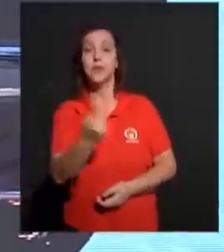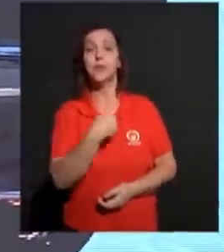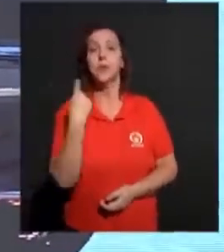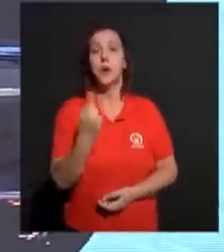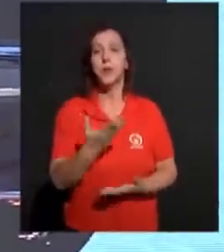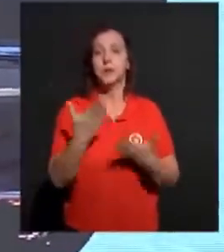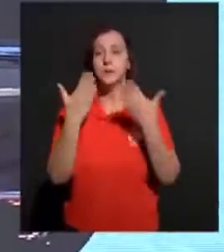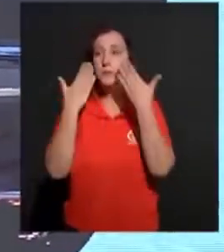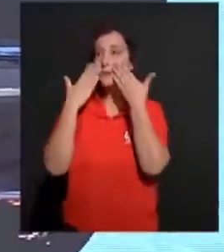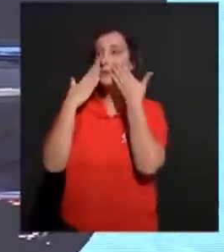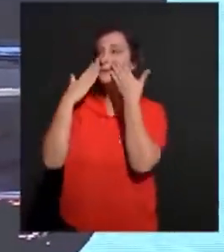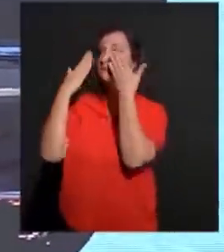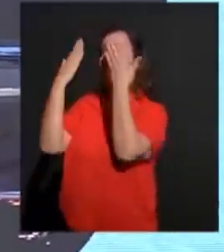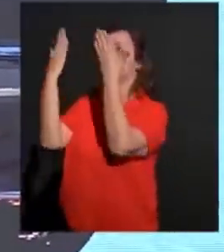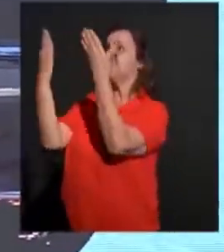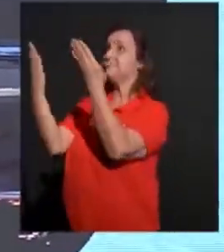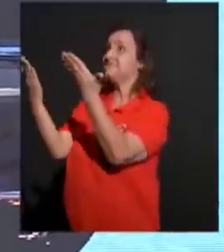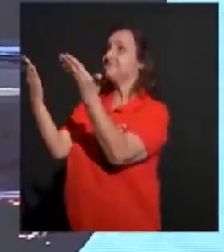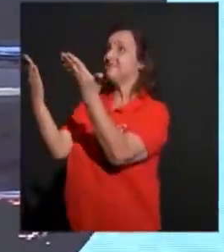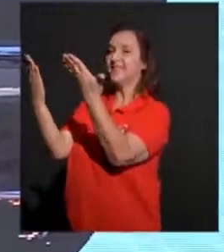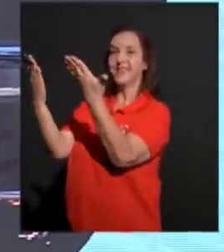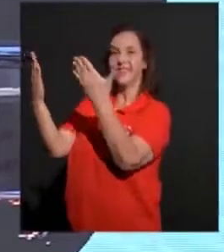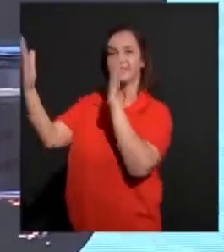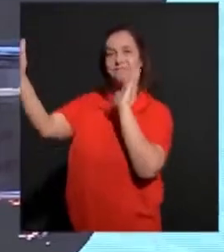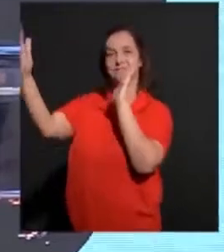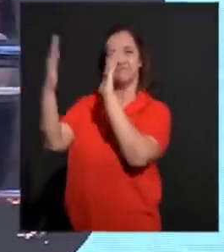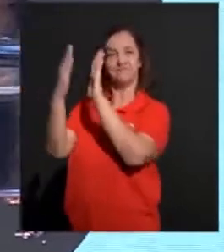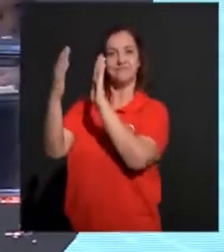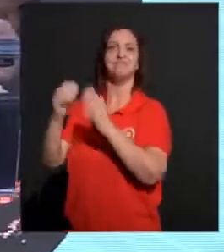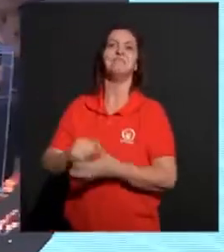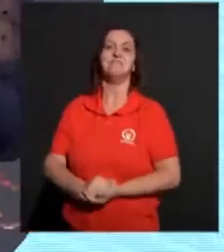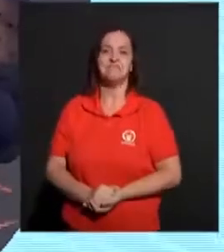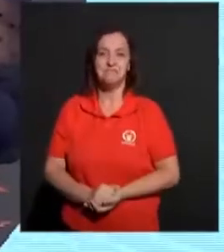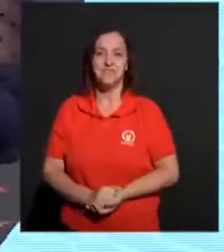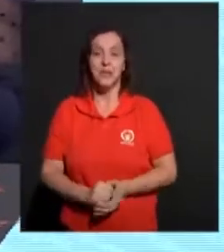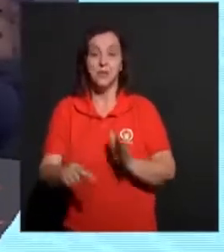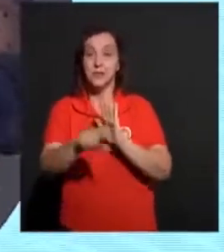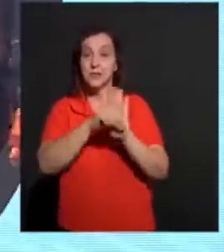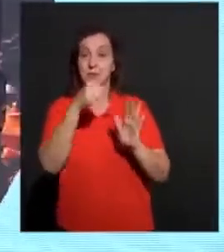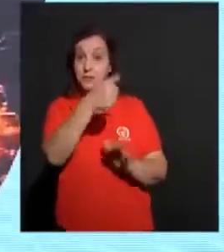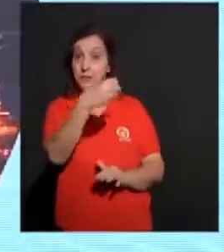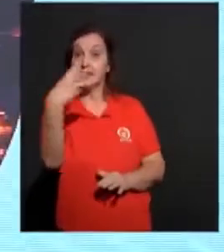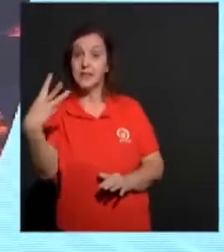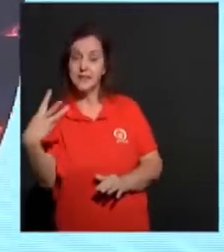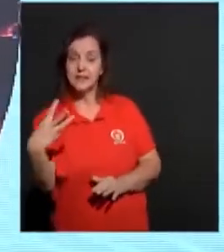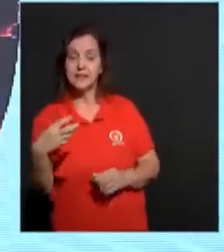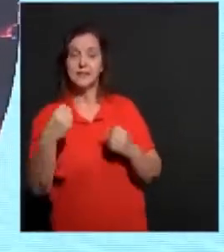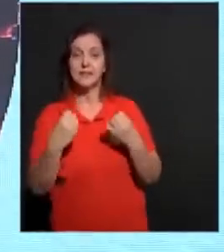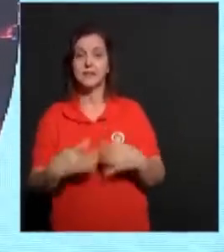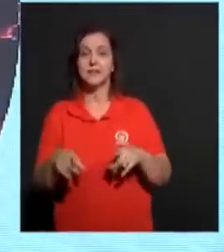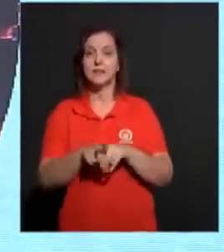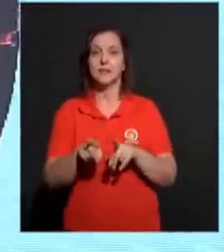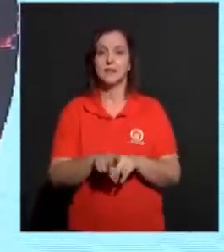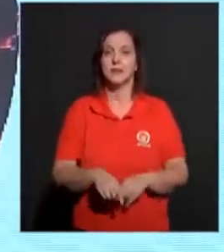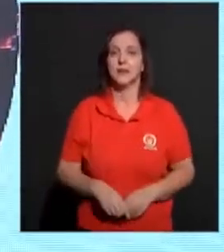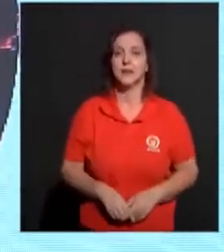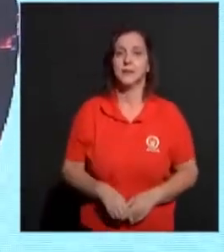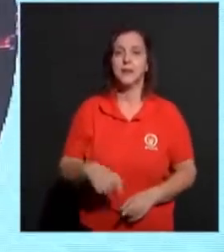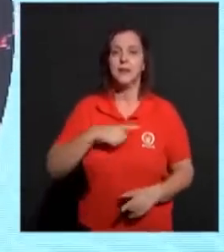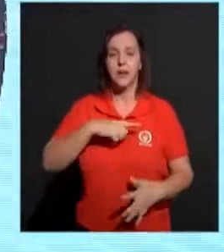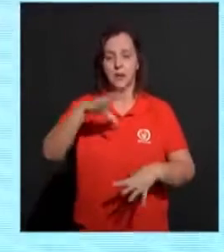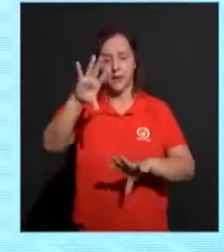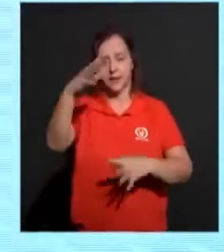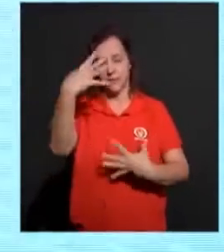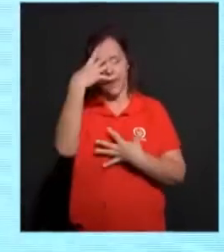por completamente. E no versículo 13 vai dizer. Agora pois permanece a